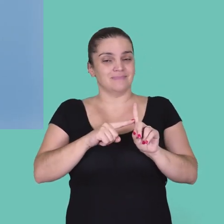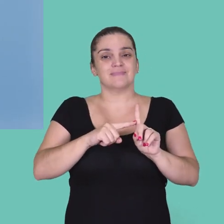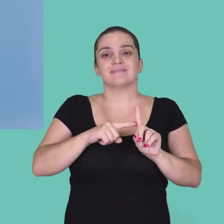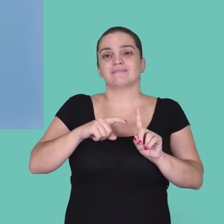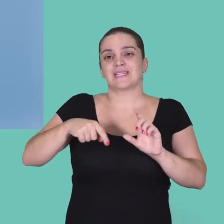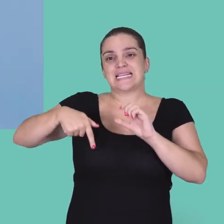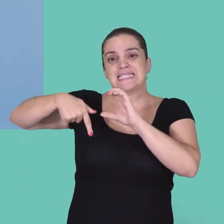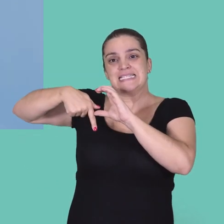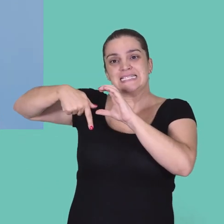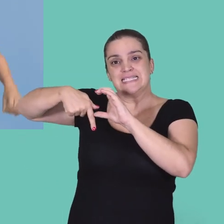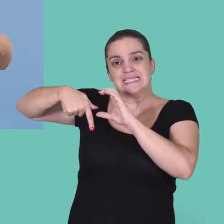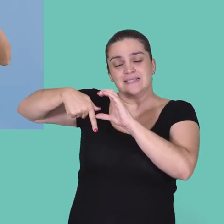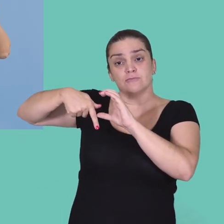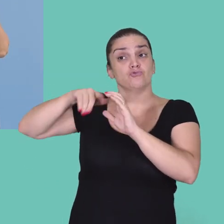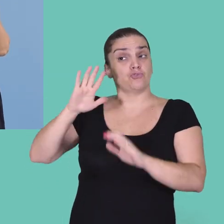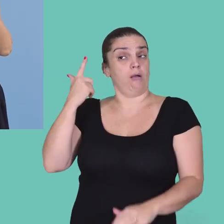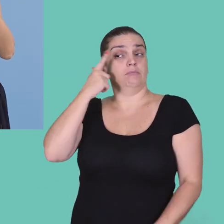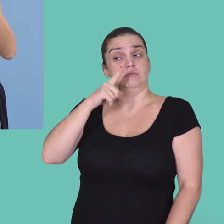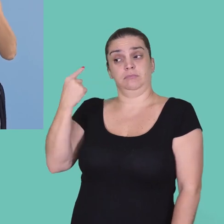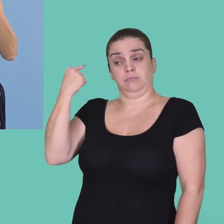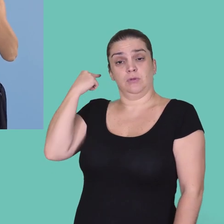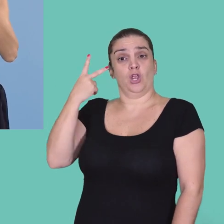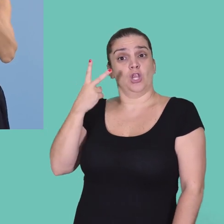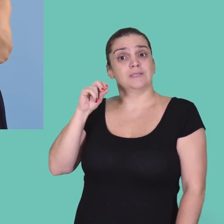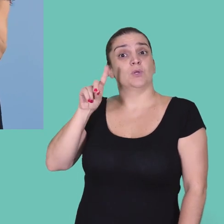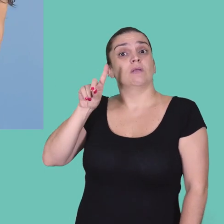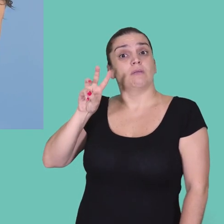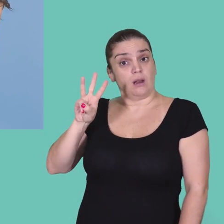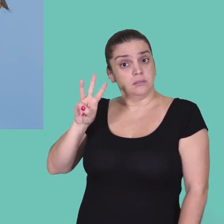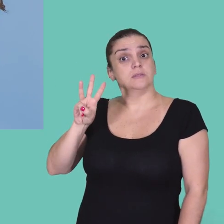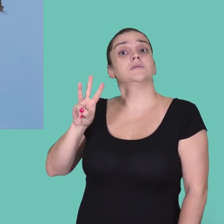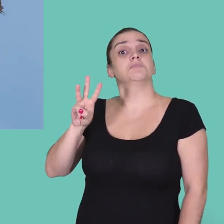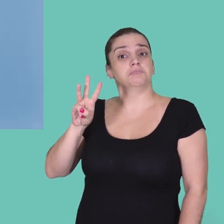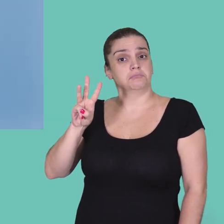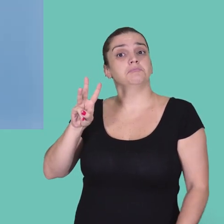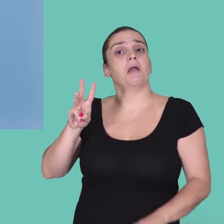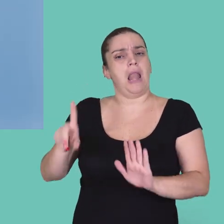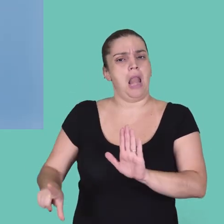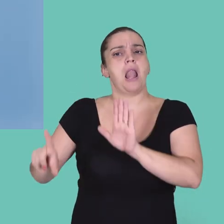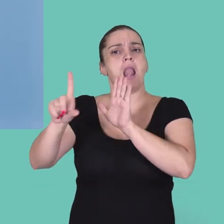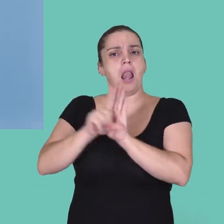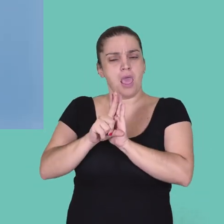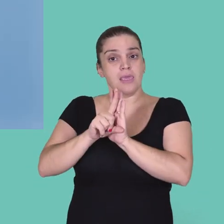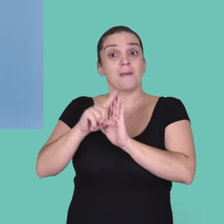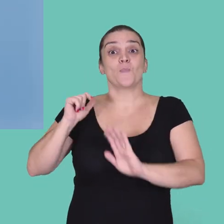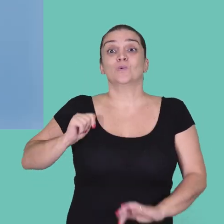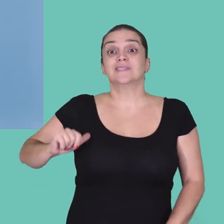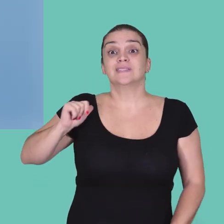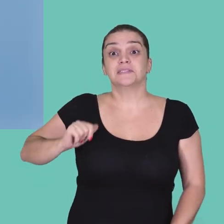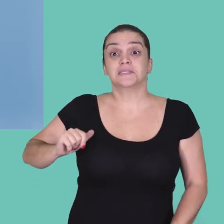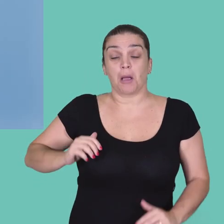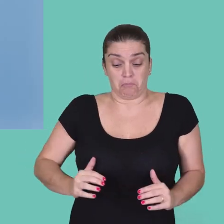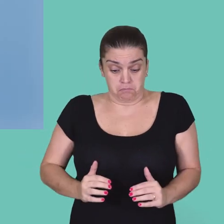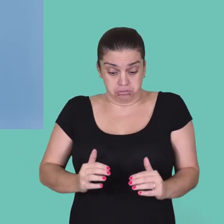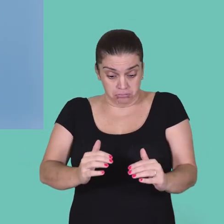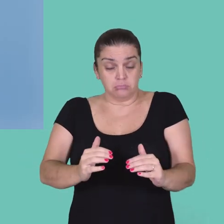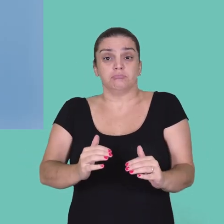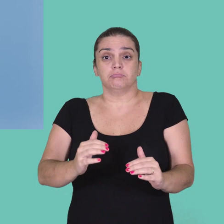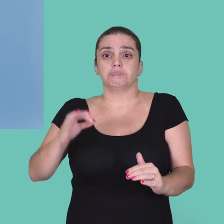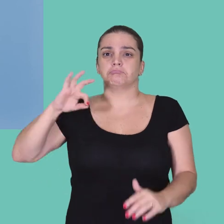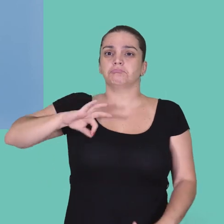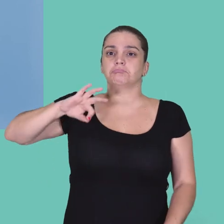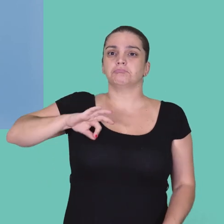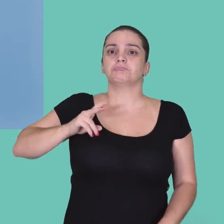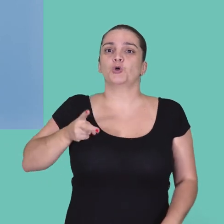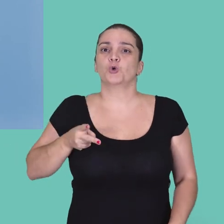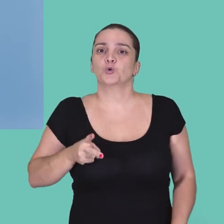a licença maternidade do CNPq, que foi conseguida já em 2013, mas que agora é lei, gente. A licença maternidade para as